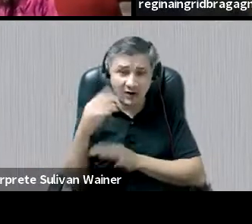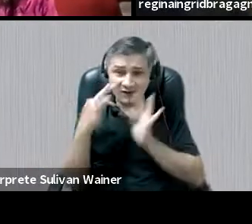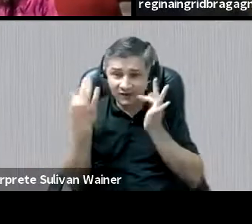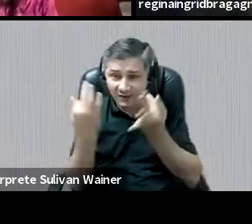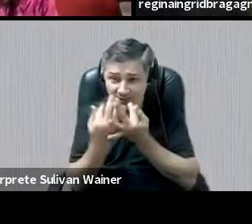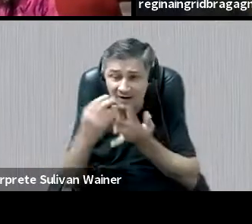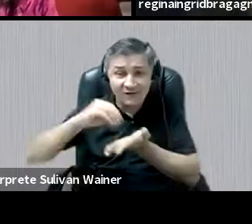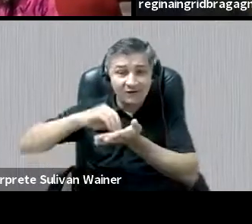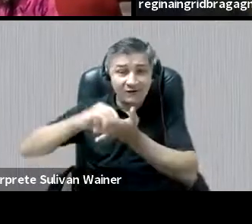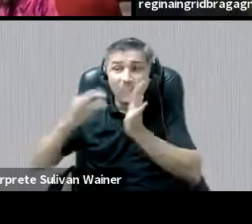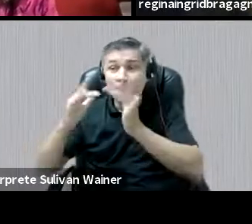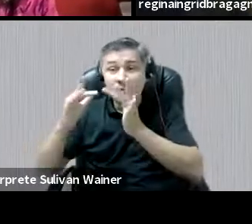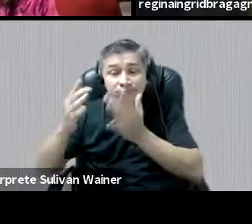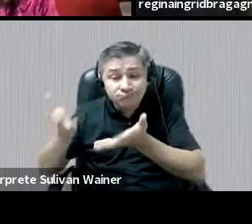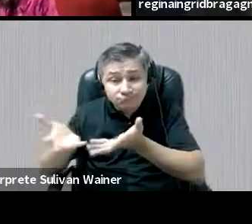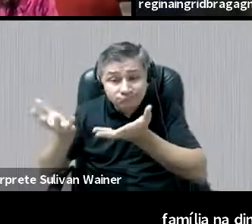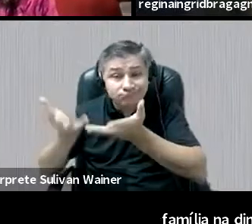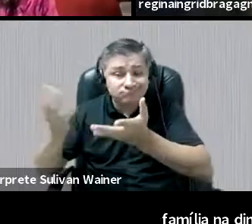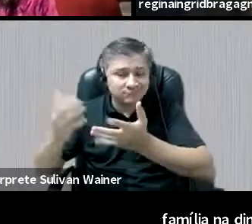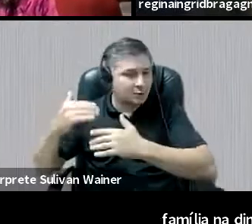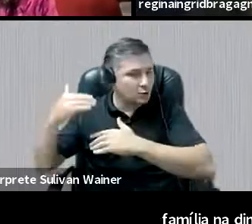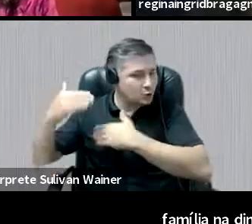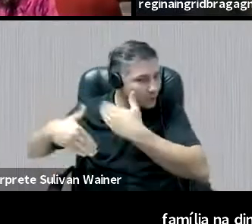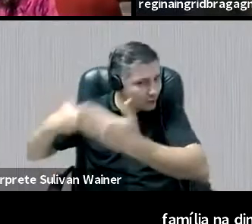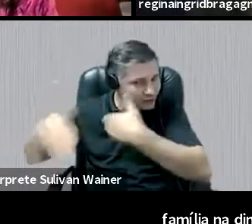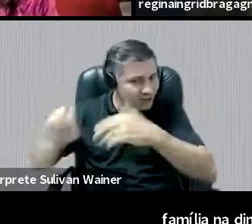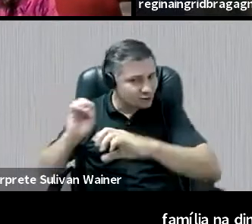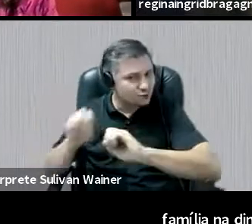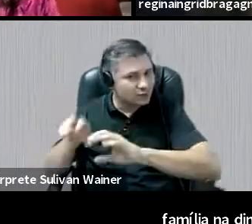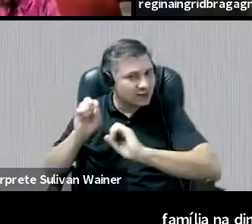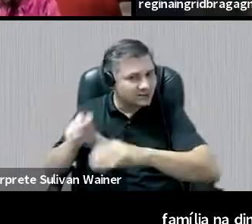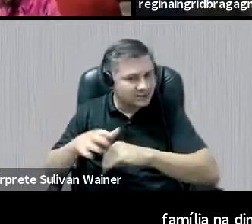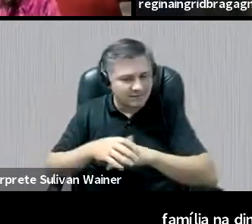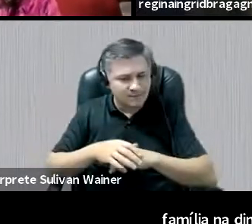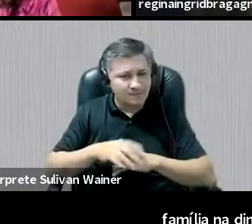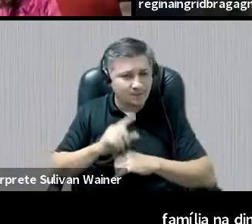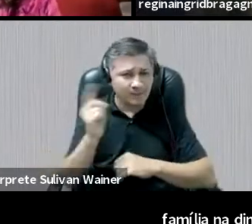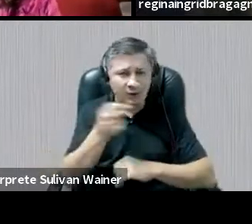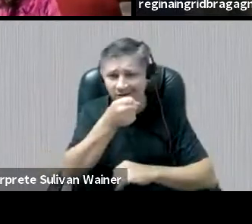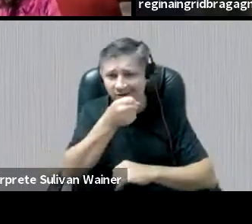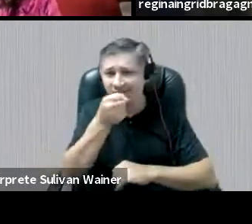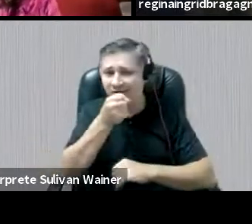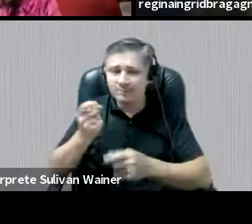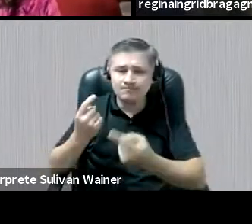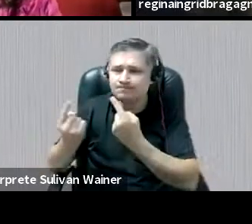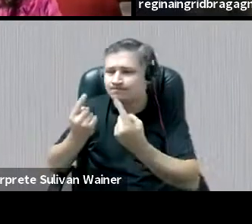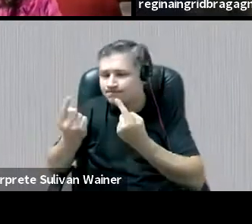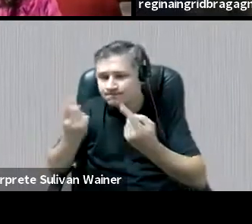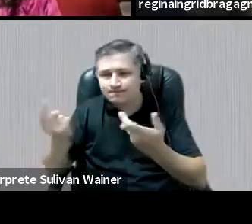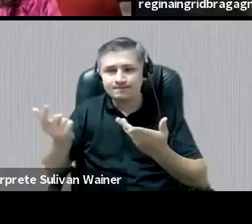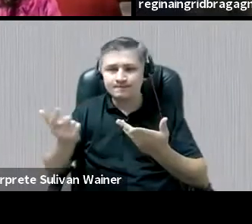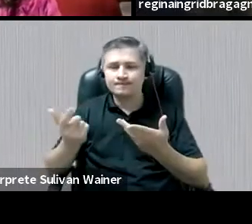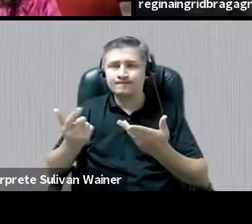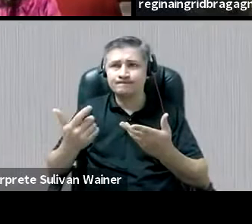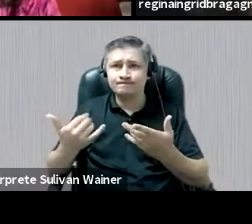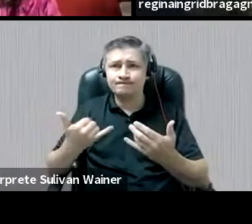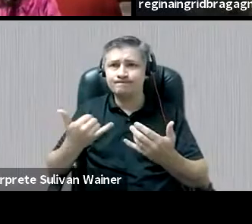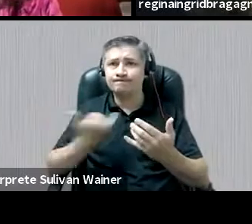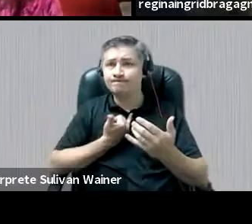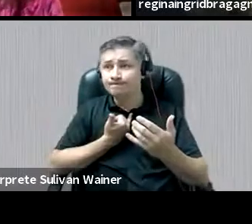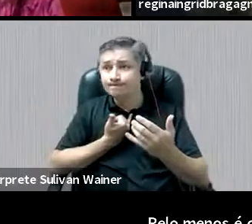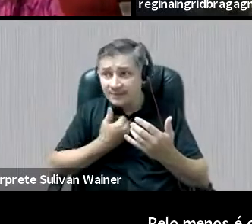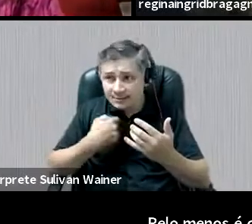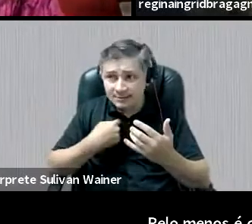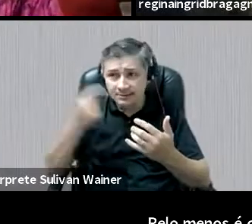Então, o que que nós observamos, pelo menos, é o que as nossas entrevistas nos colocaram, que, né,